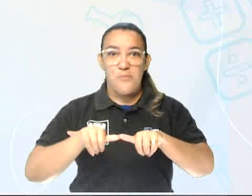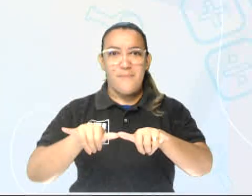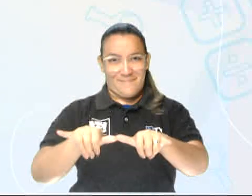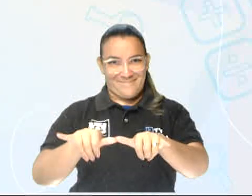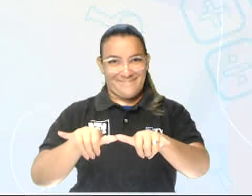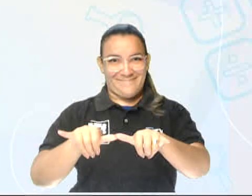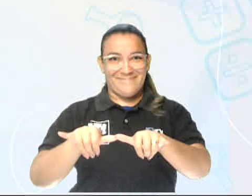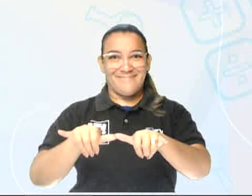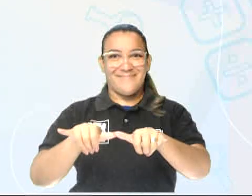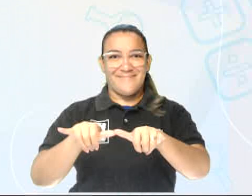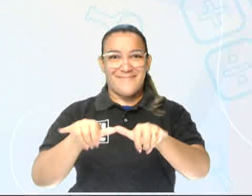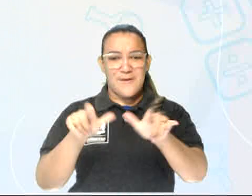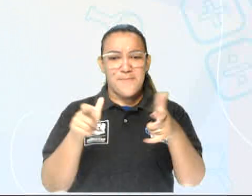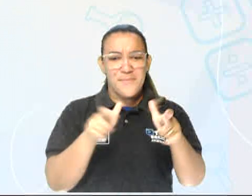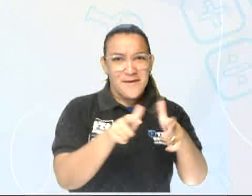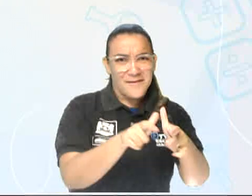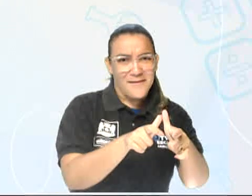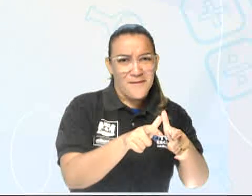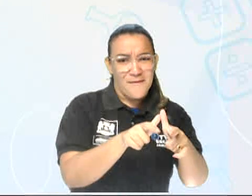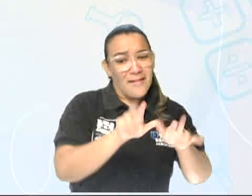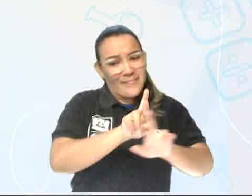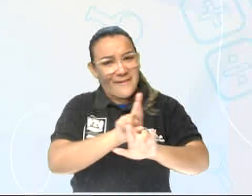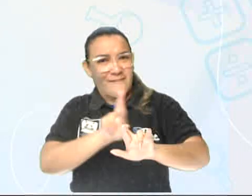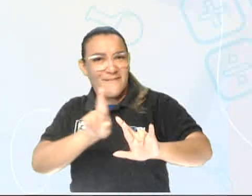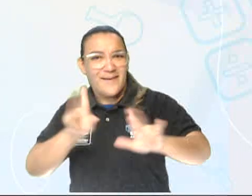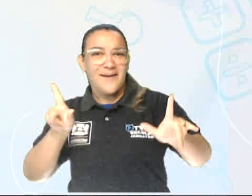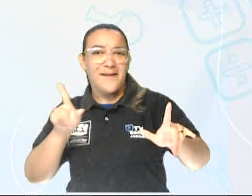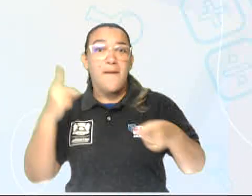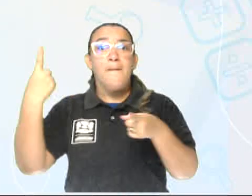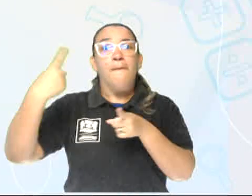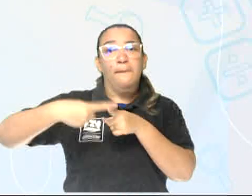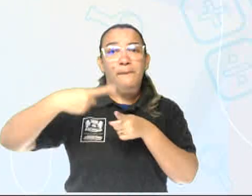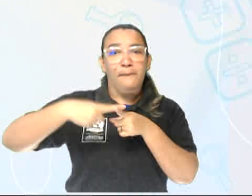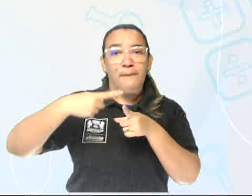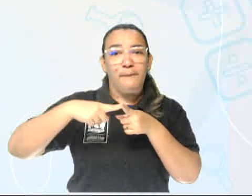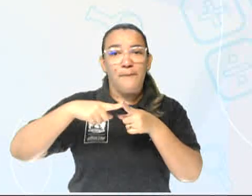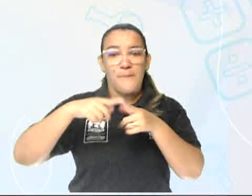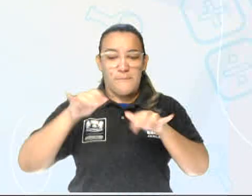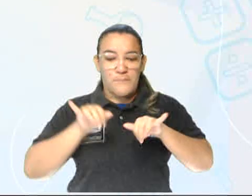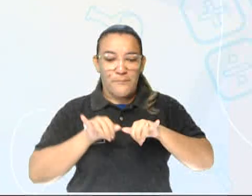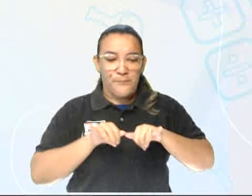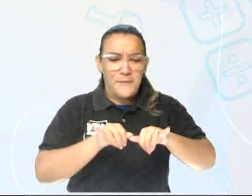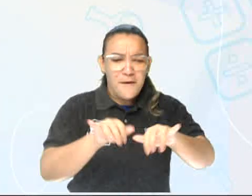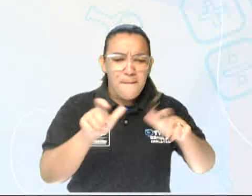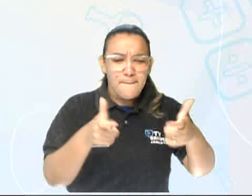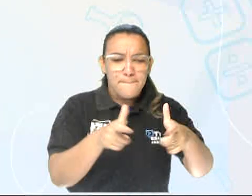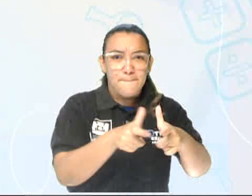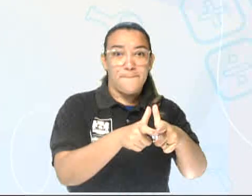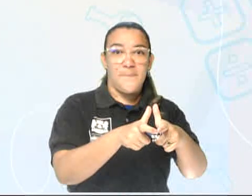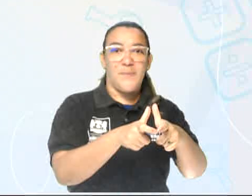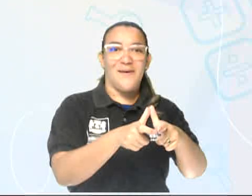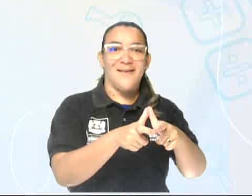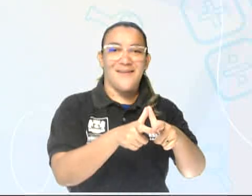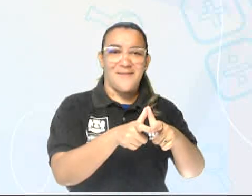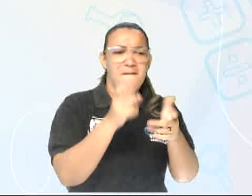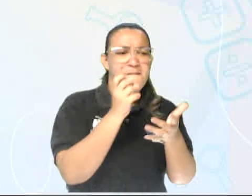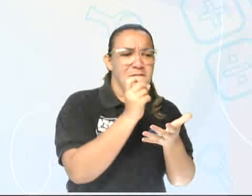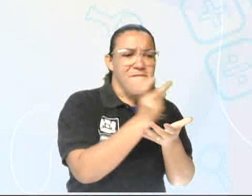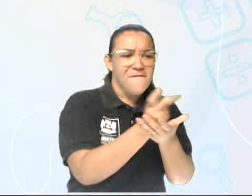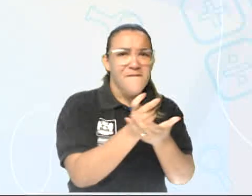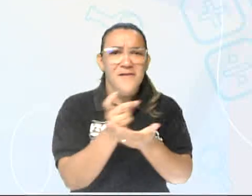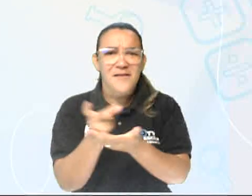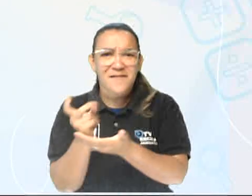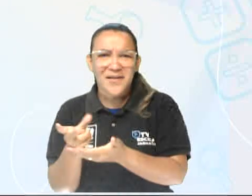Diferente do supermercado, Grocery Store são aqueles lugares que vendem coisas,